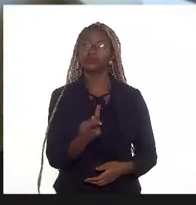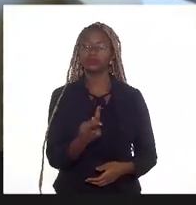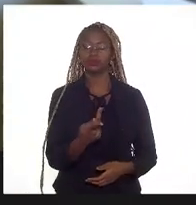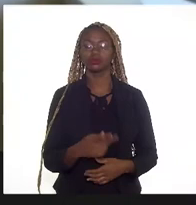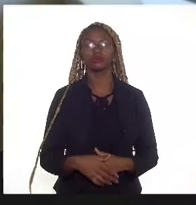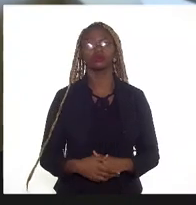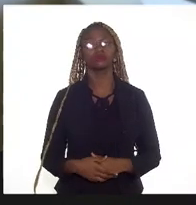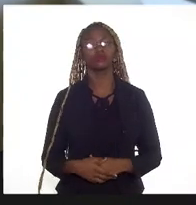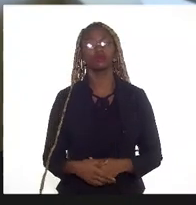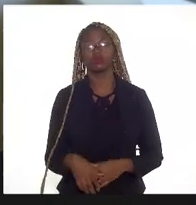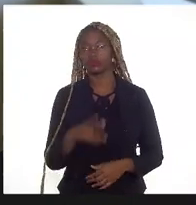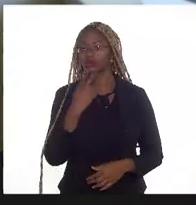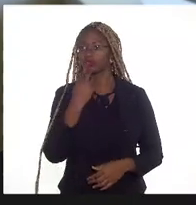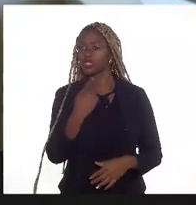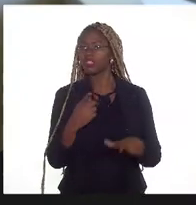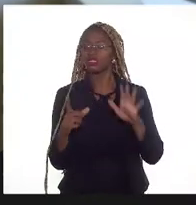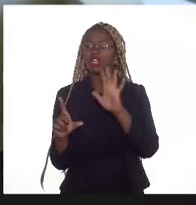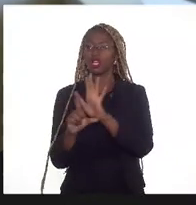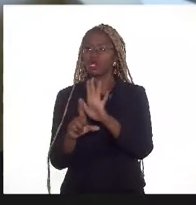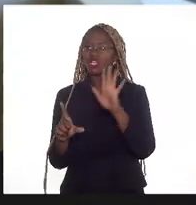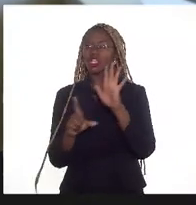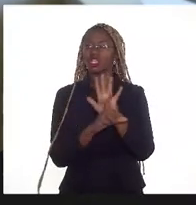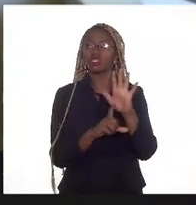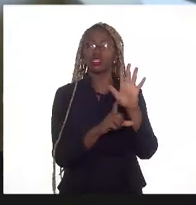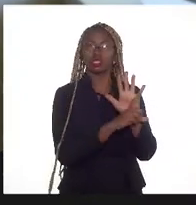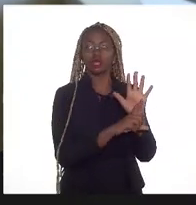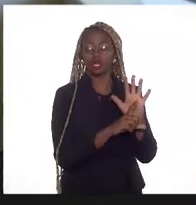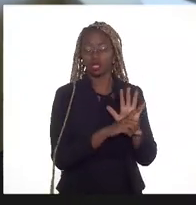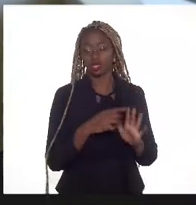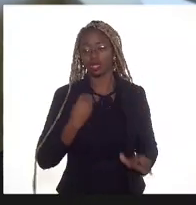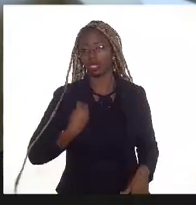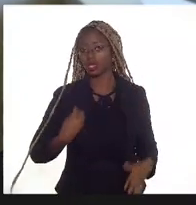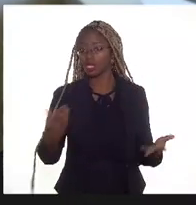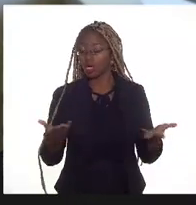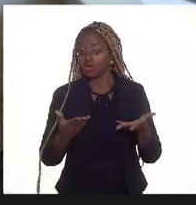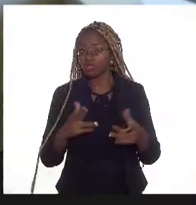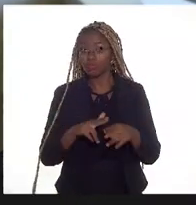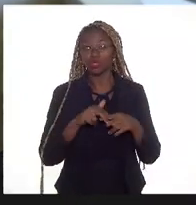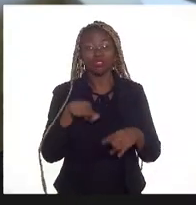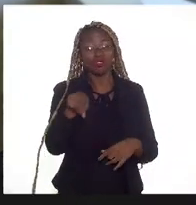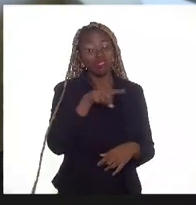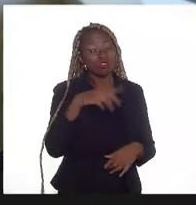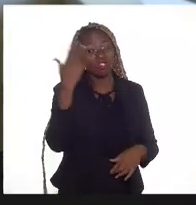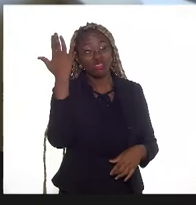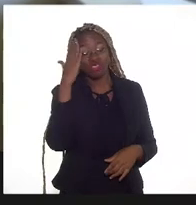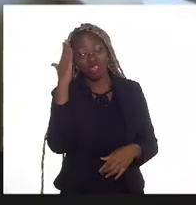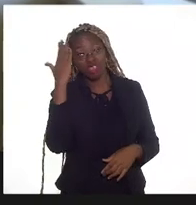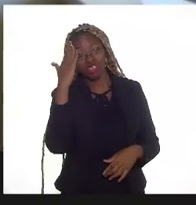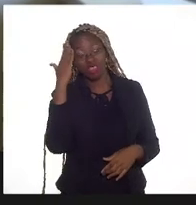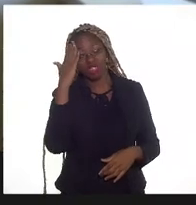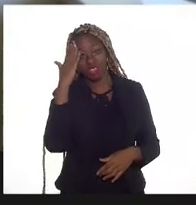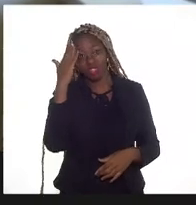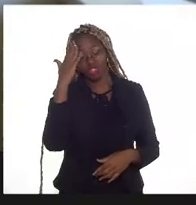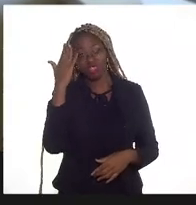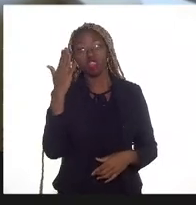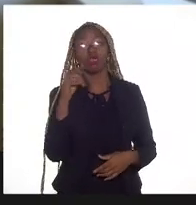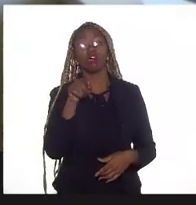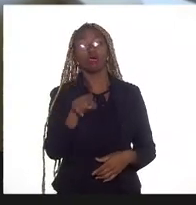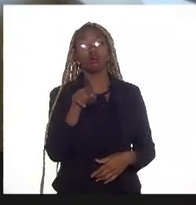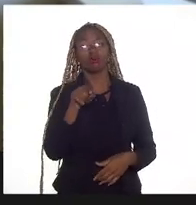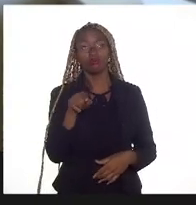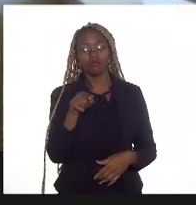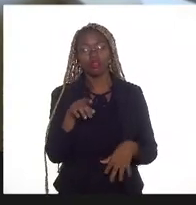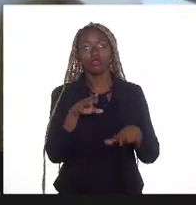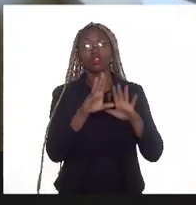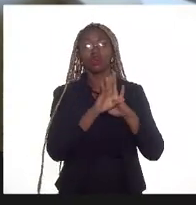a legislação existente, porque o senhor está fazendo uma interpretação do conceito de